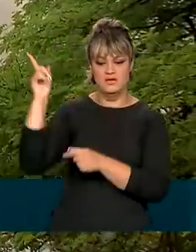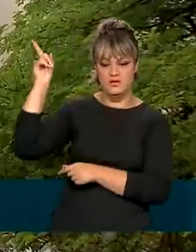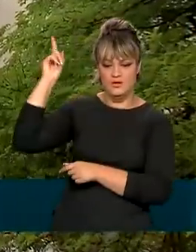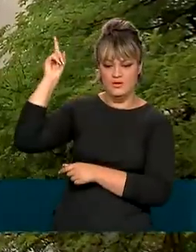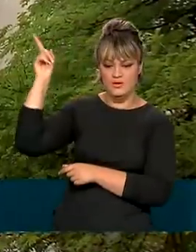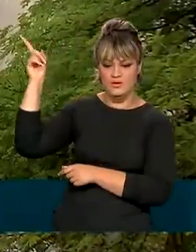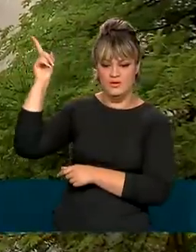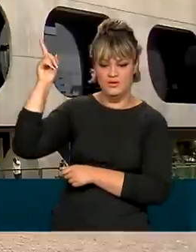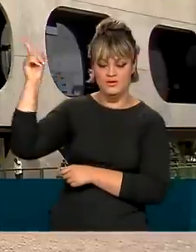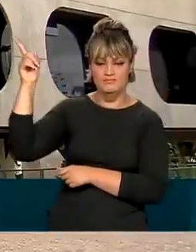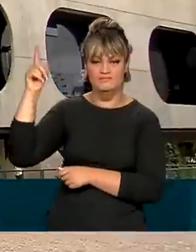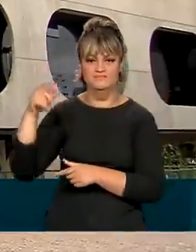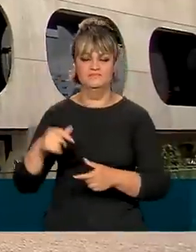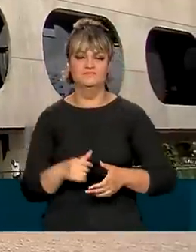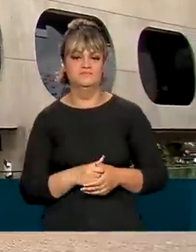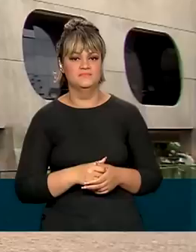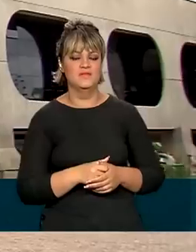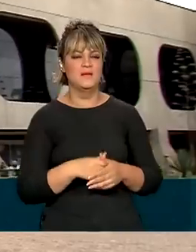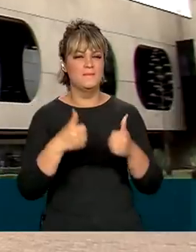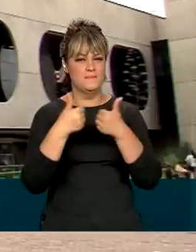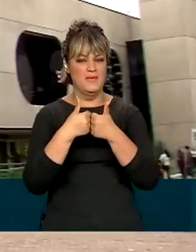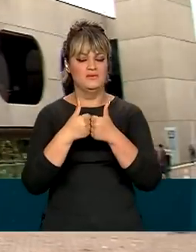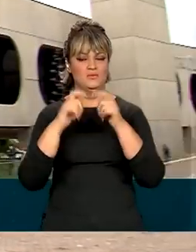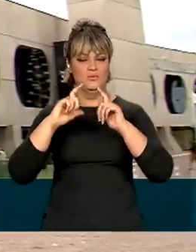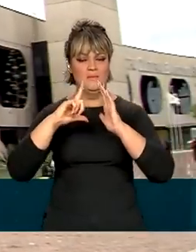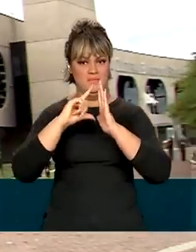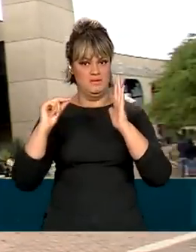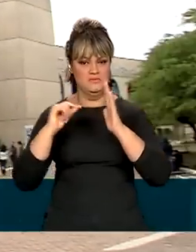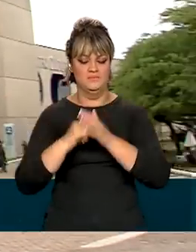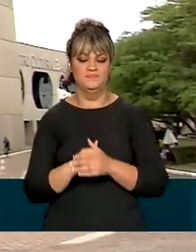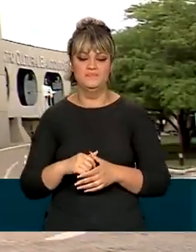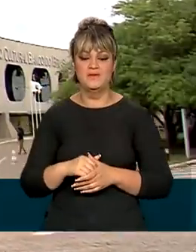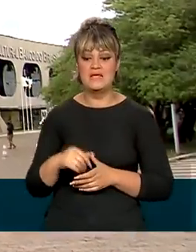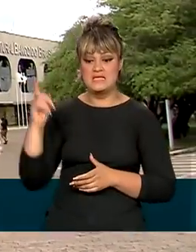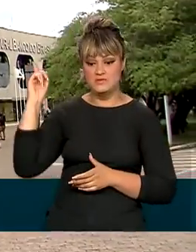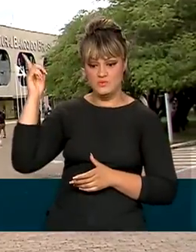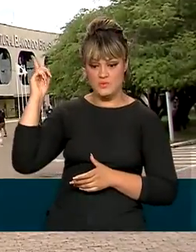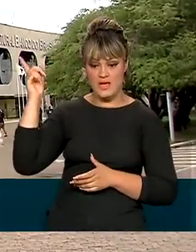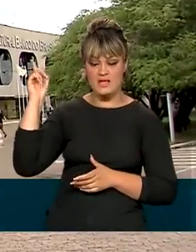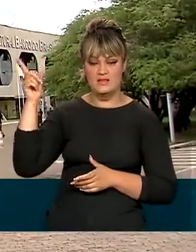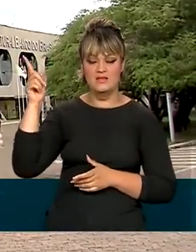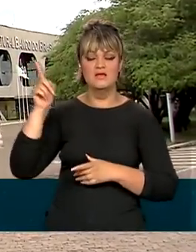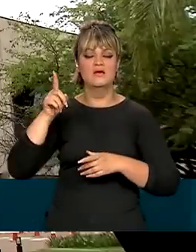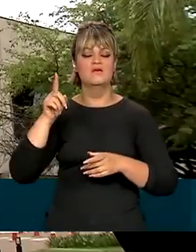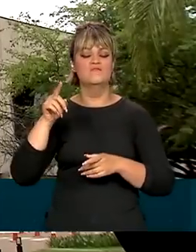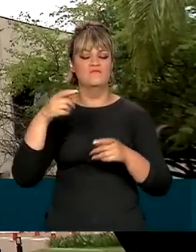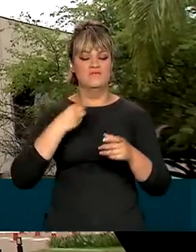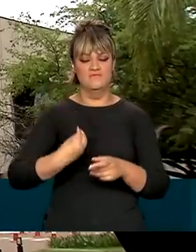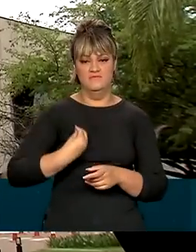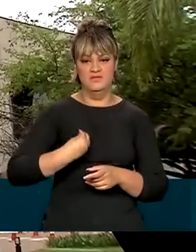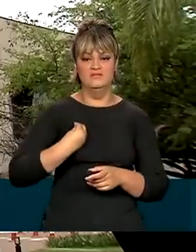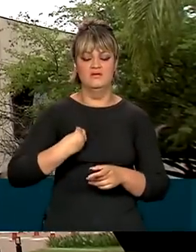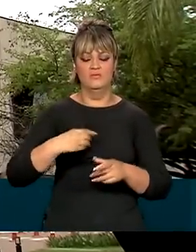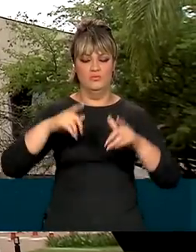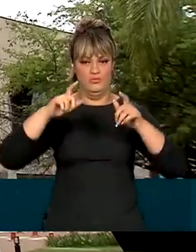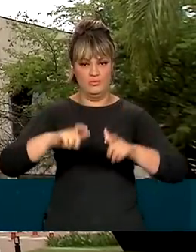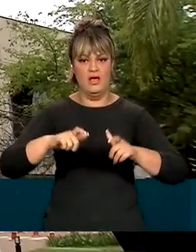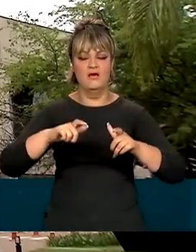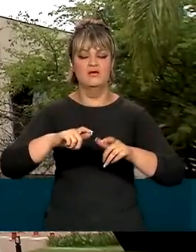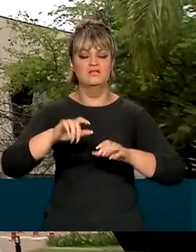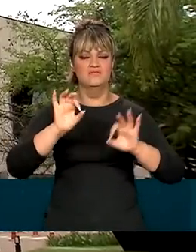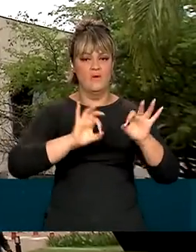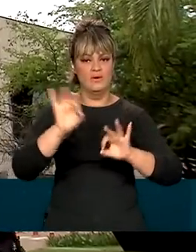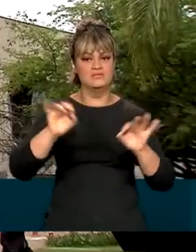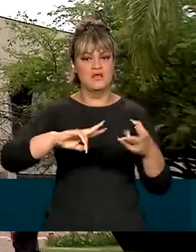que fica a cinco quilômetros do Palácio do Planalto. Esse é o local onde vai funcionar o gabinete, que está cuidando